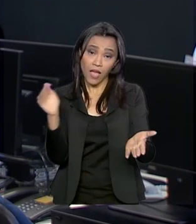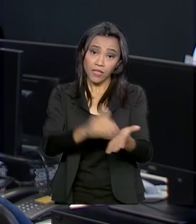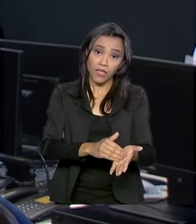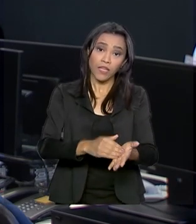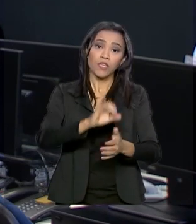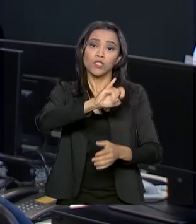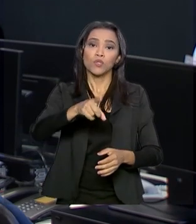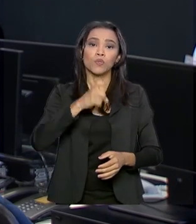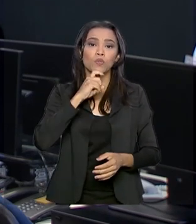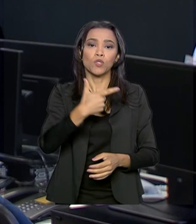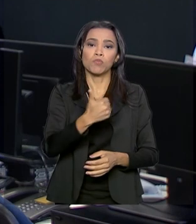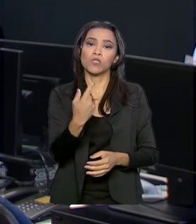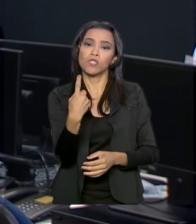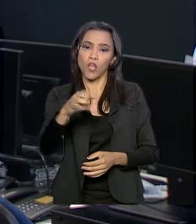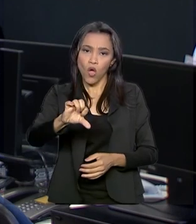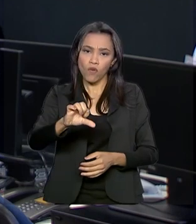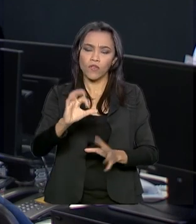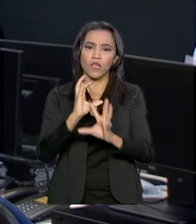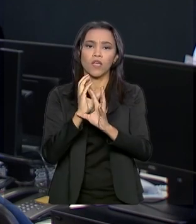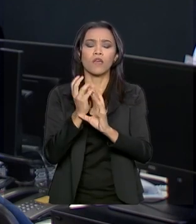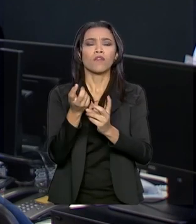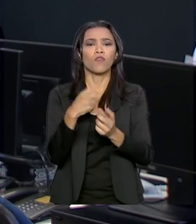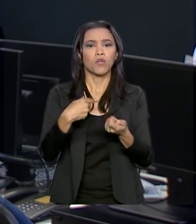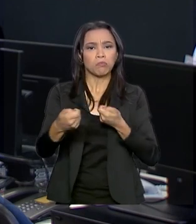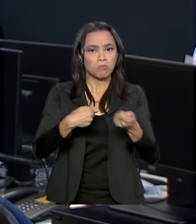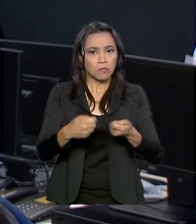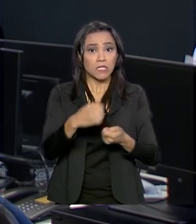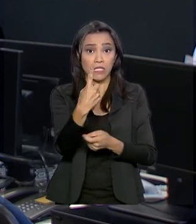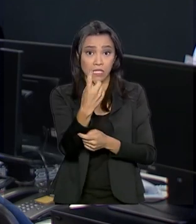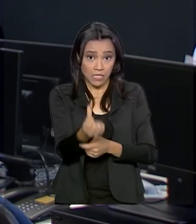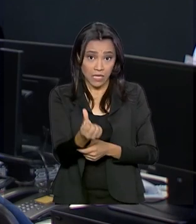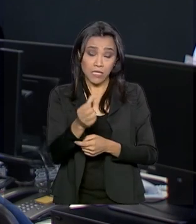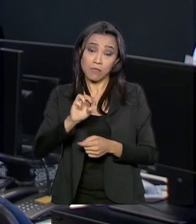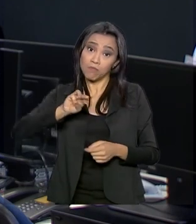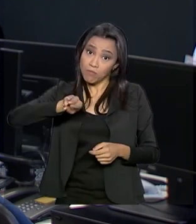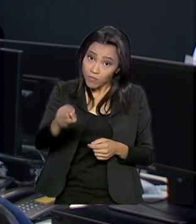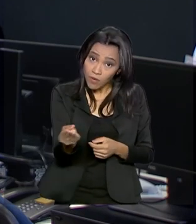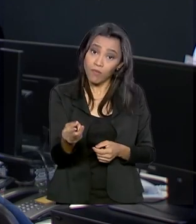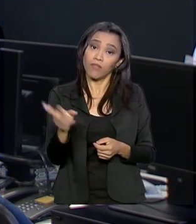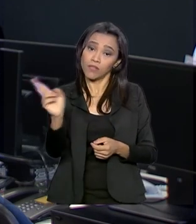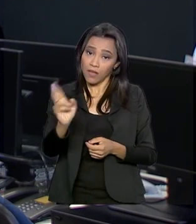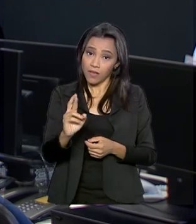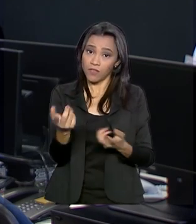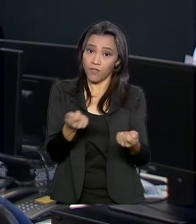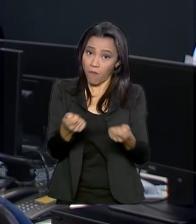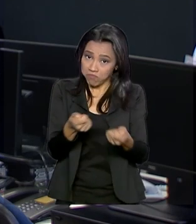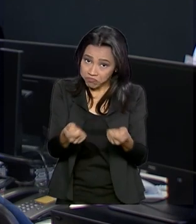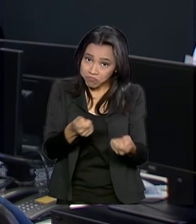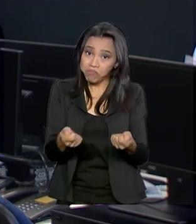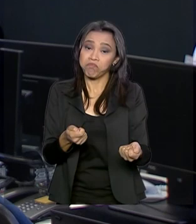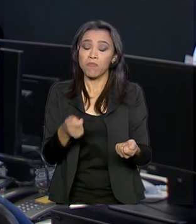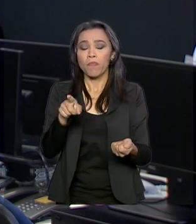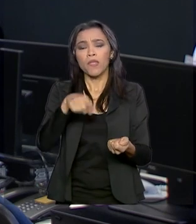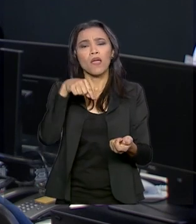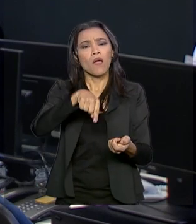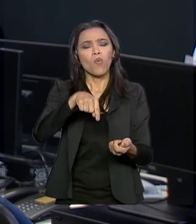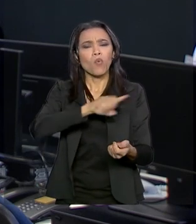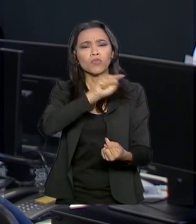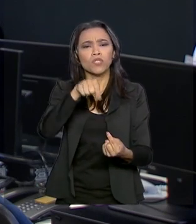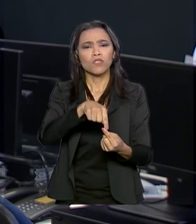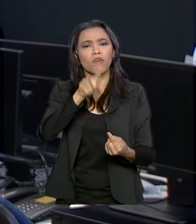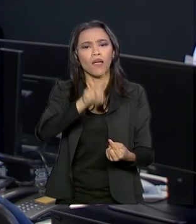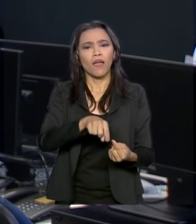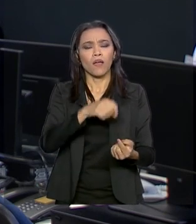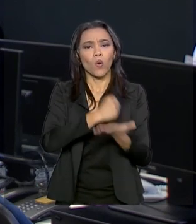foram economistas economizados R 16,2 milhões. A estimativa para esse pregão é que sejam contratados R 1